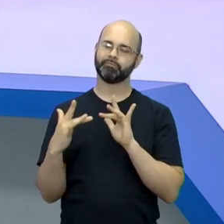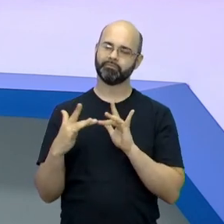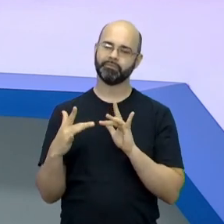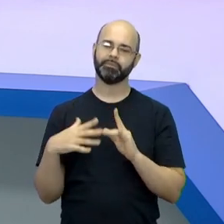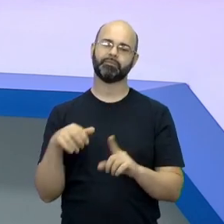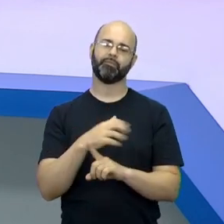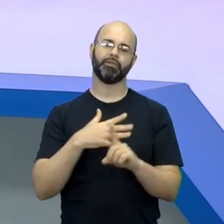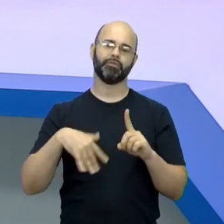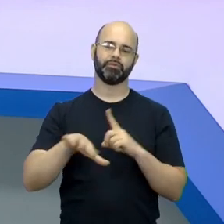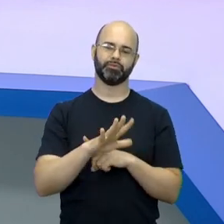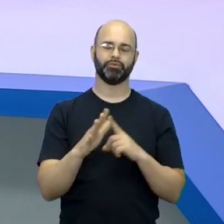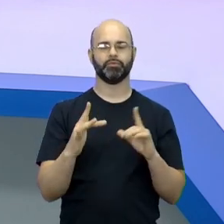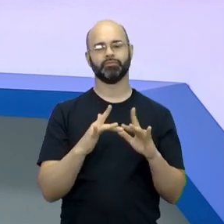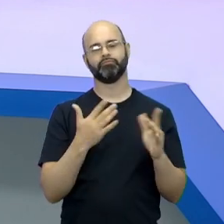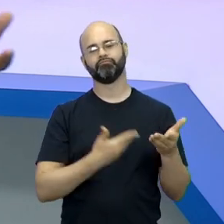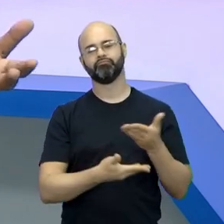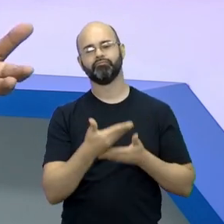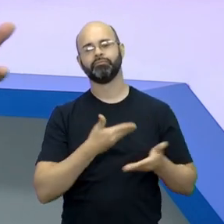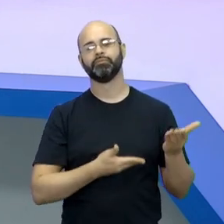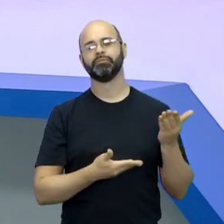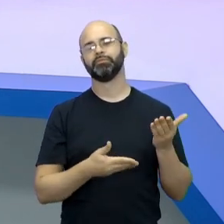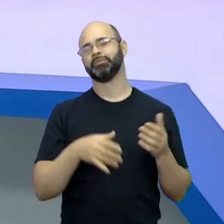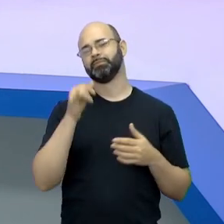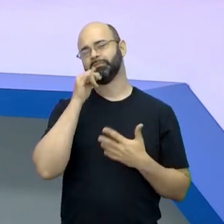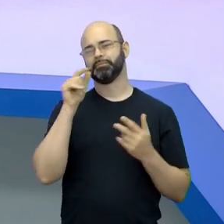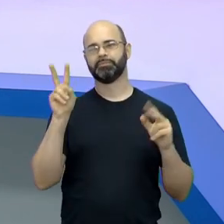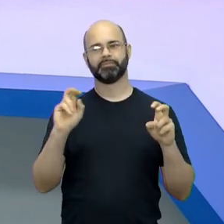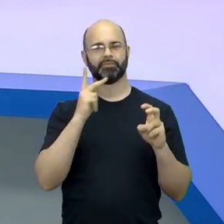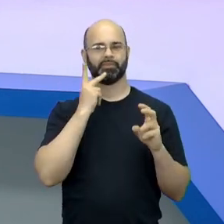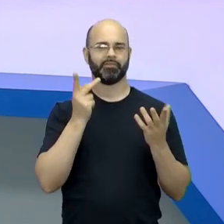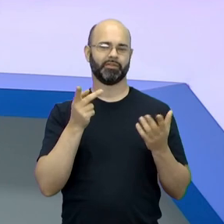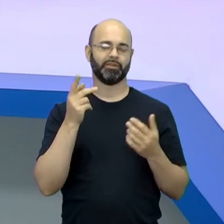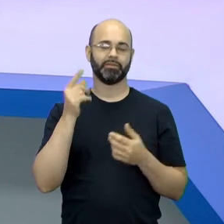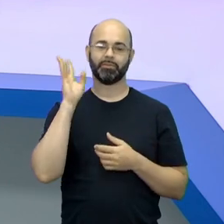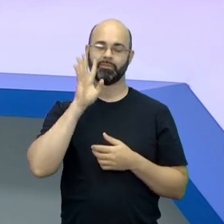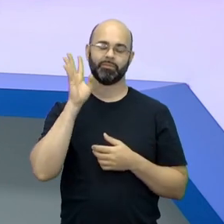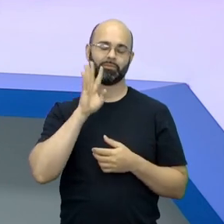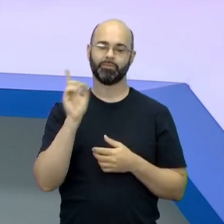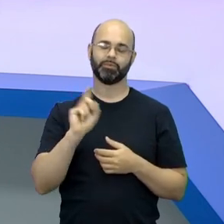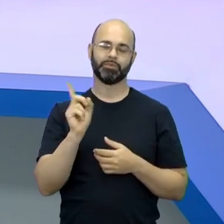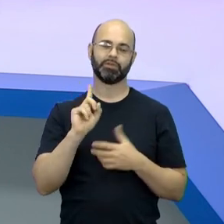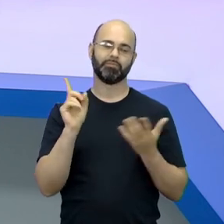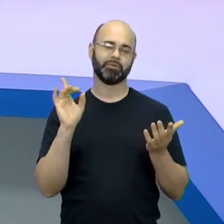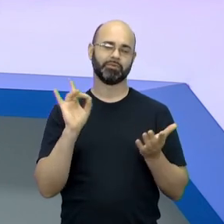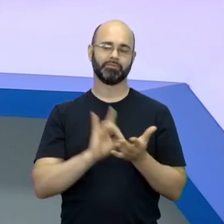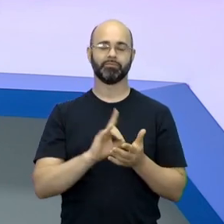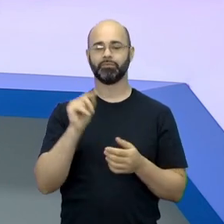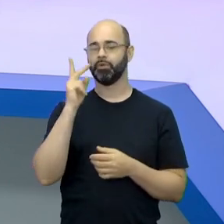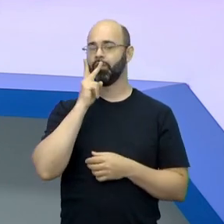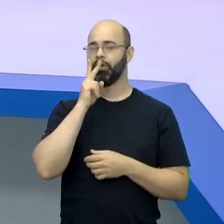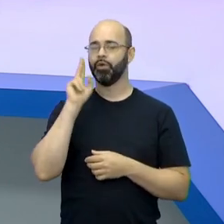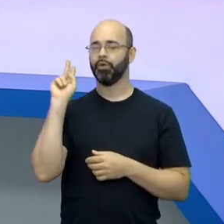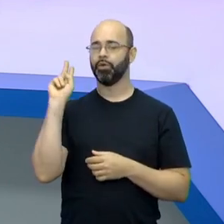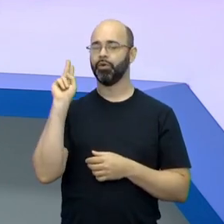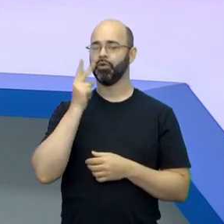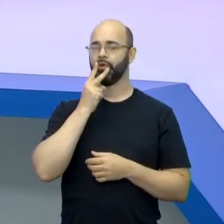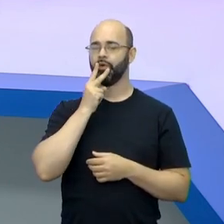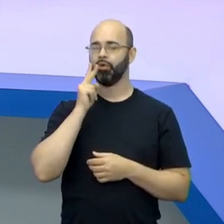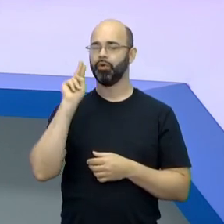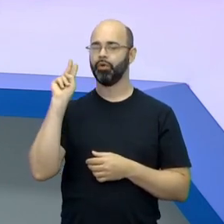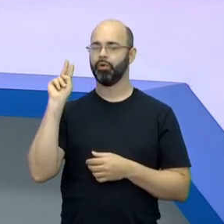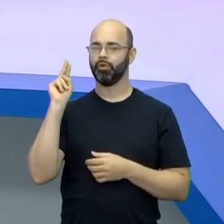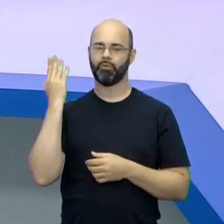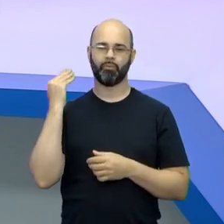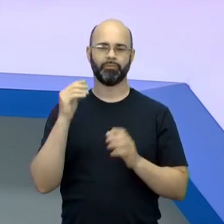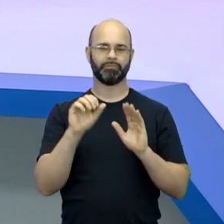que a gente tinha. Por exemplo, a gente pode citar aqui uma coisa que não é tão legal, mas o fumar, por exemplo. No século